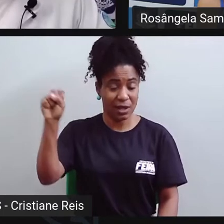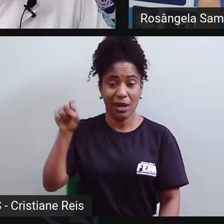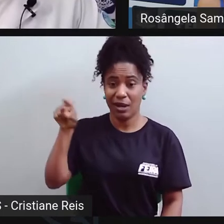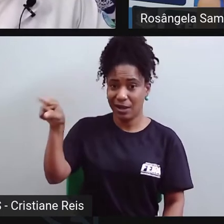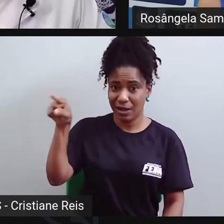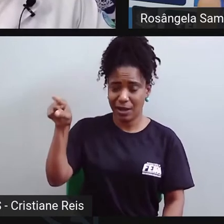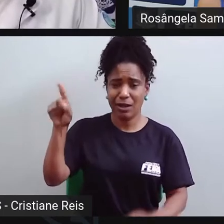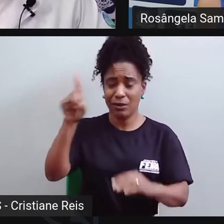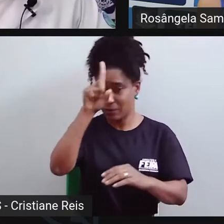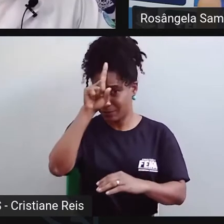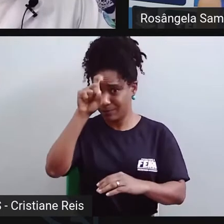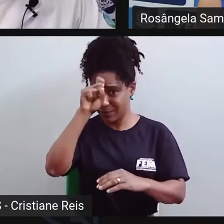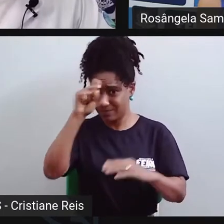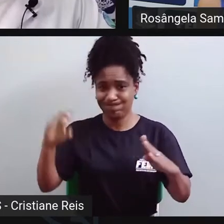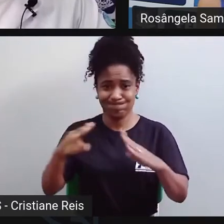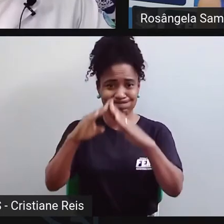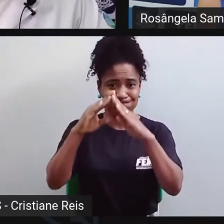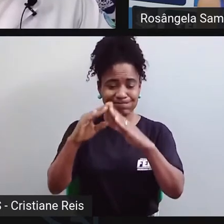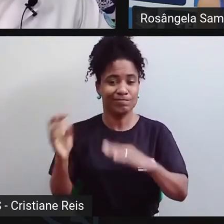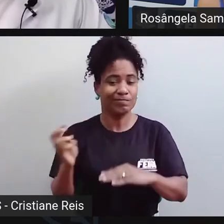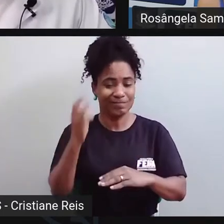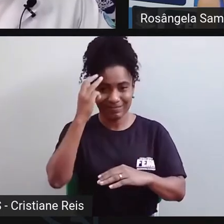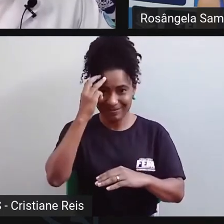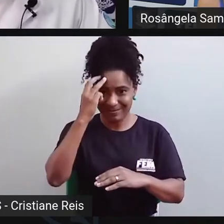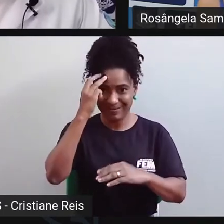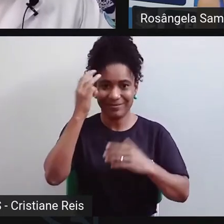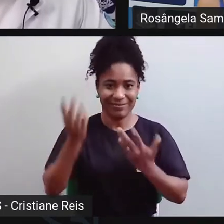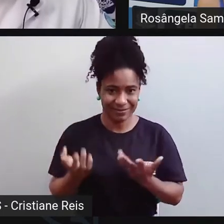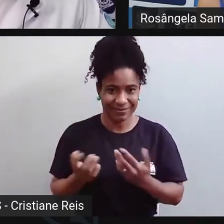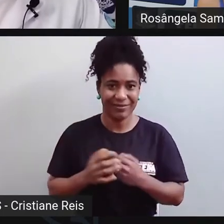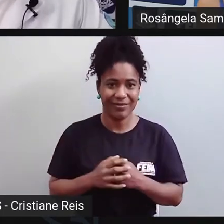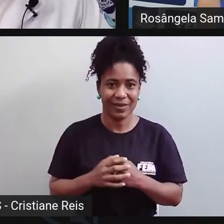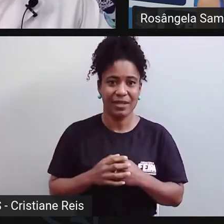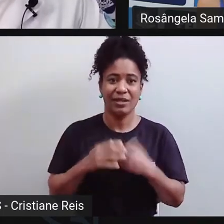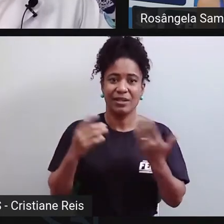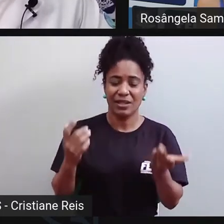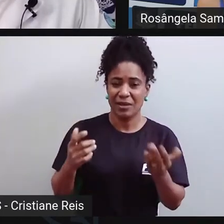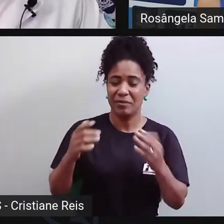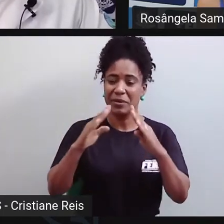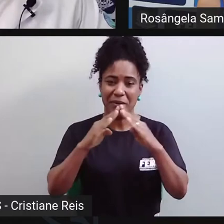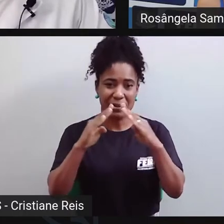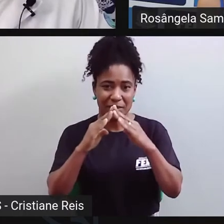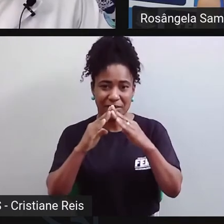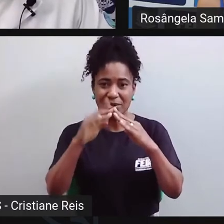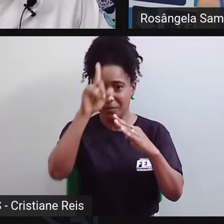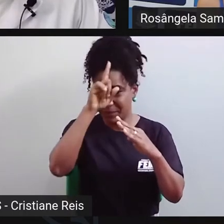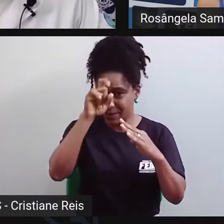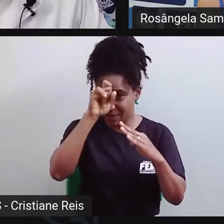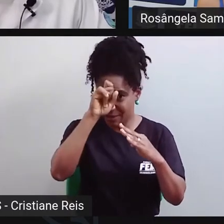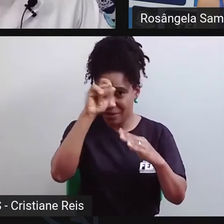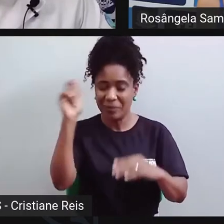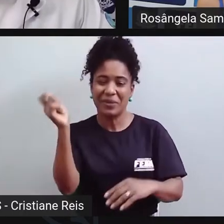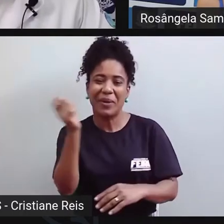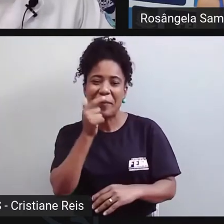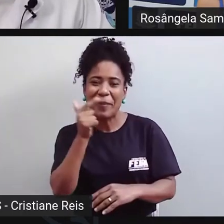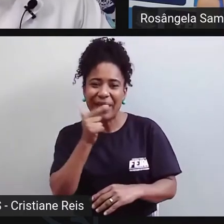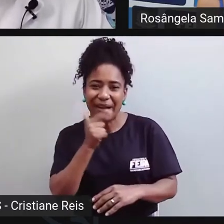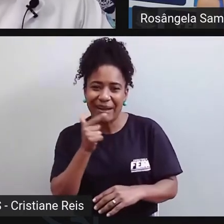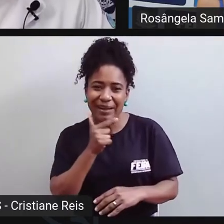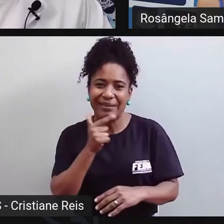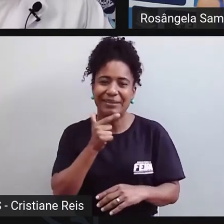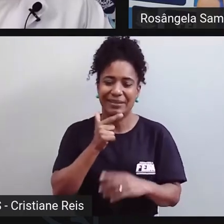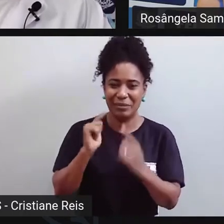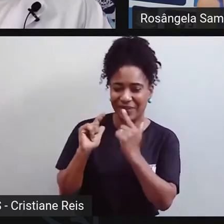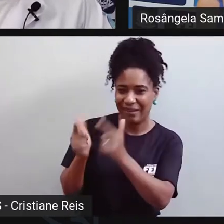nossa cidade, né? Infelizmente, existe muita piada associada ao Lopes Rodrigues, existe muito... Enfim, esse